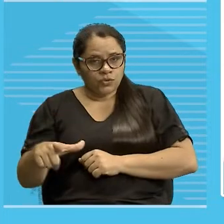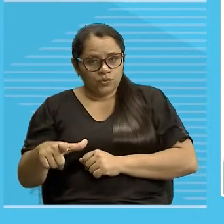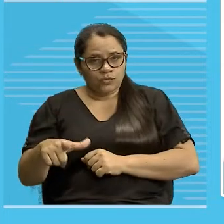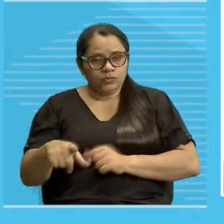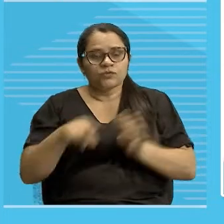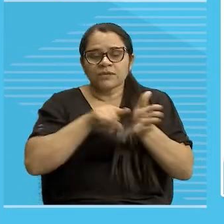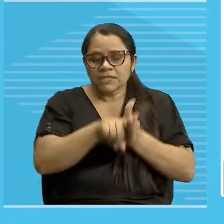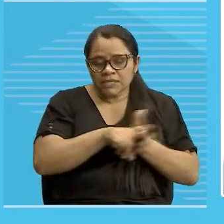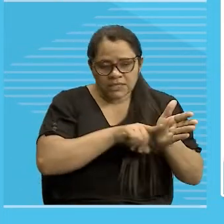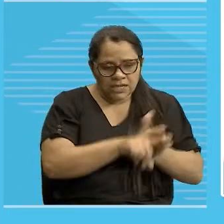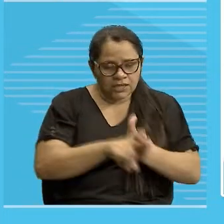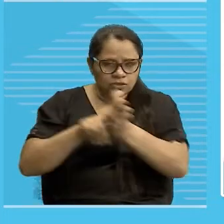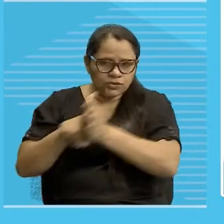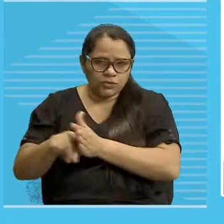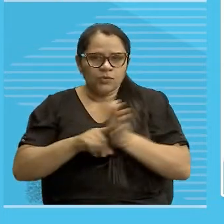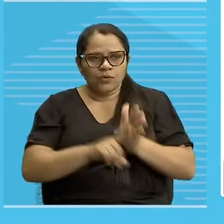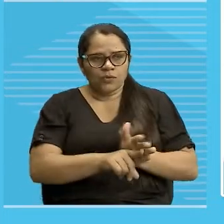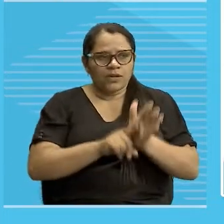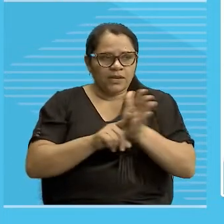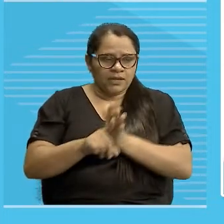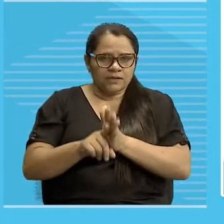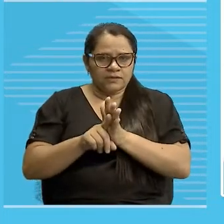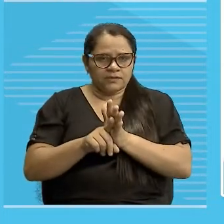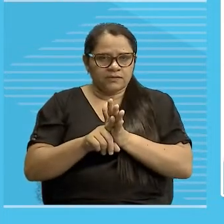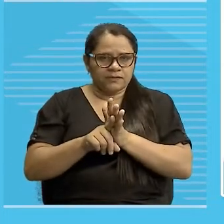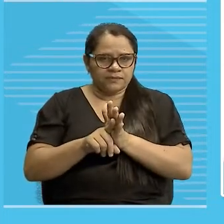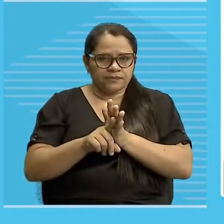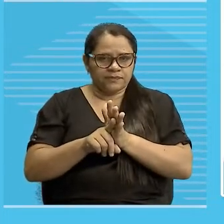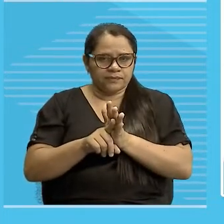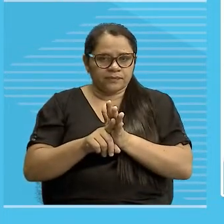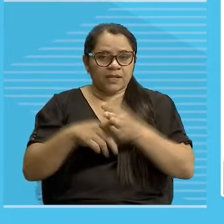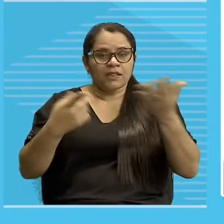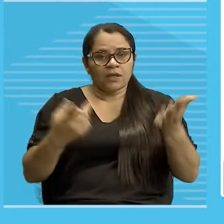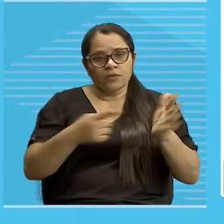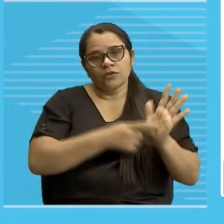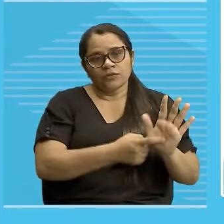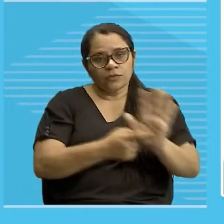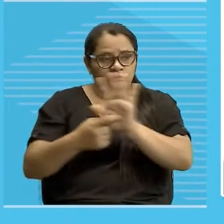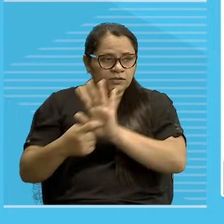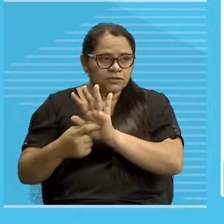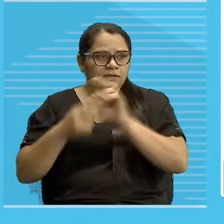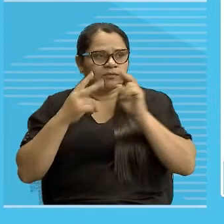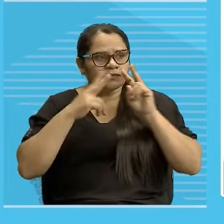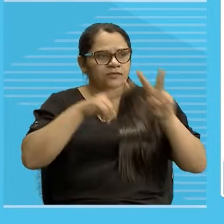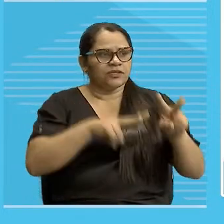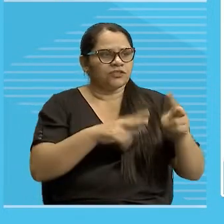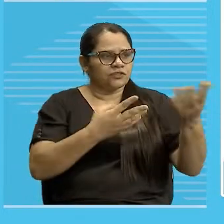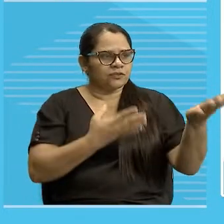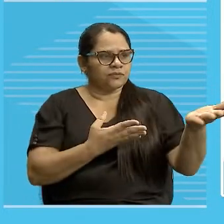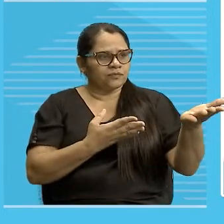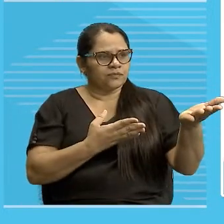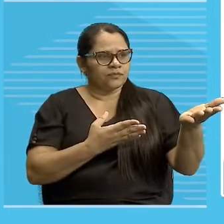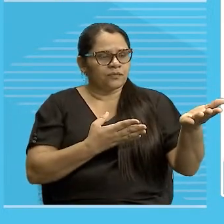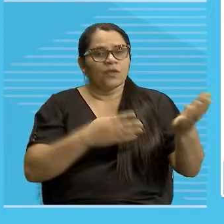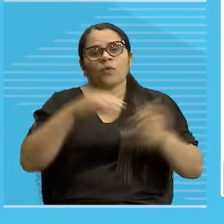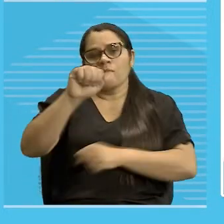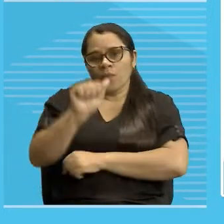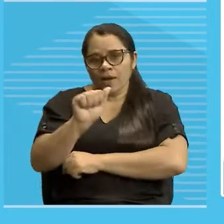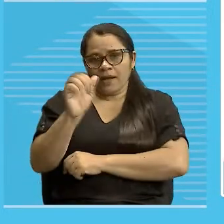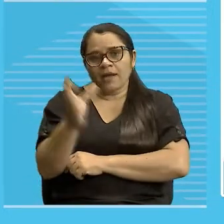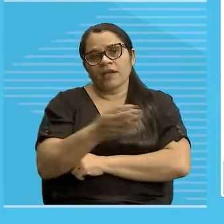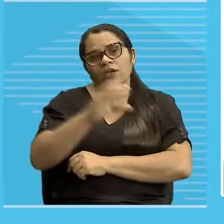vocês nesses ilícitos, para vocês terem uma visão assim mais abrangente possível, tá? Então, aqui, ó. Aí, ó,